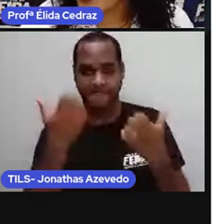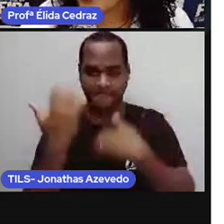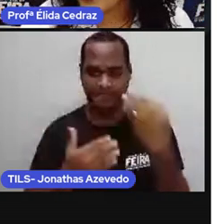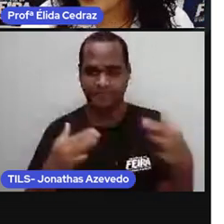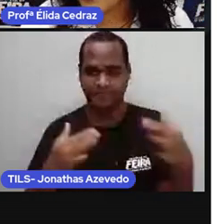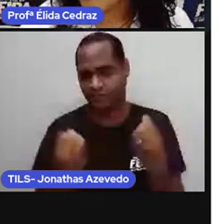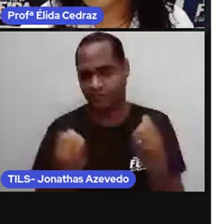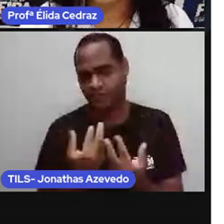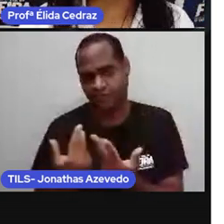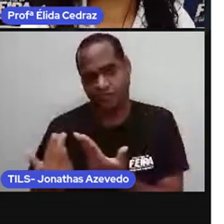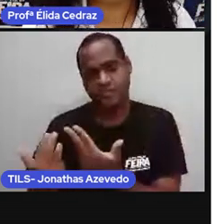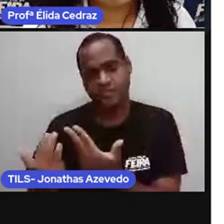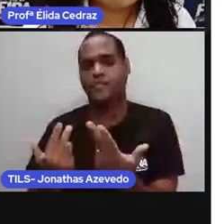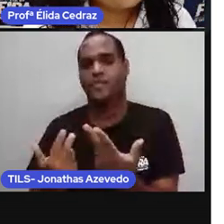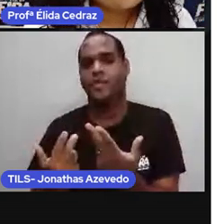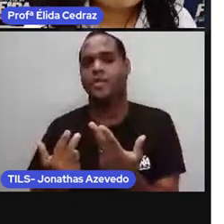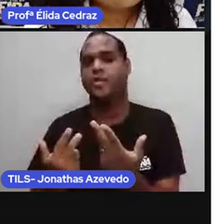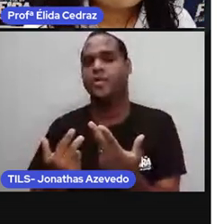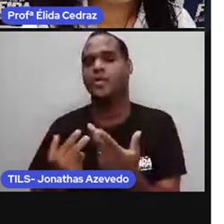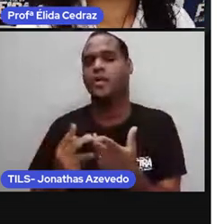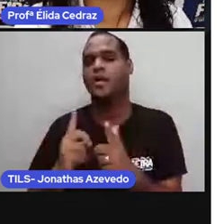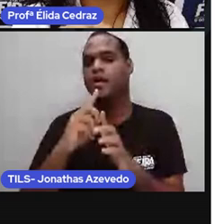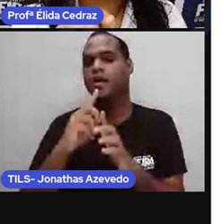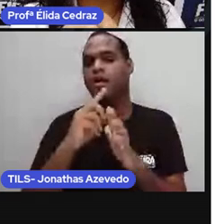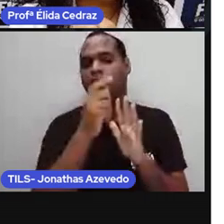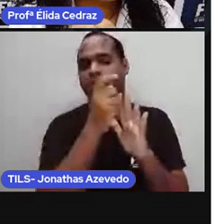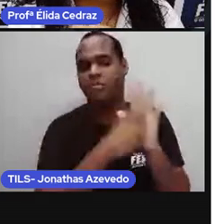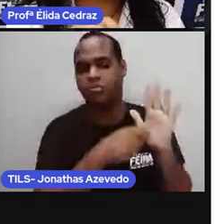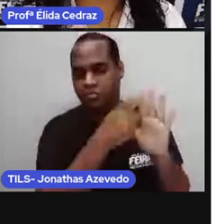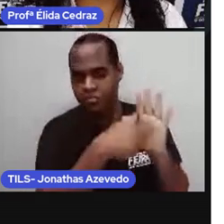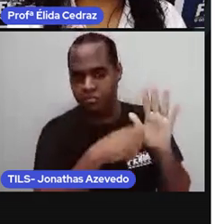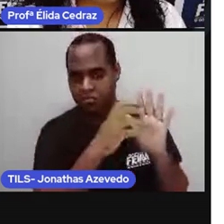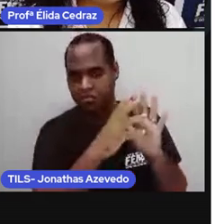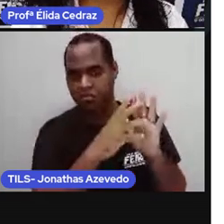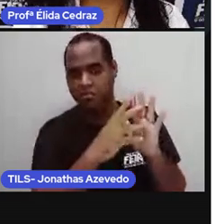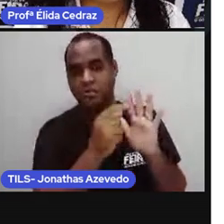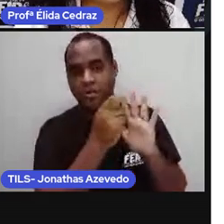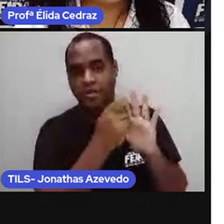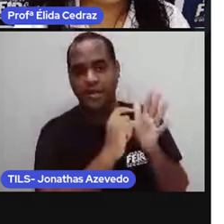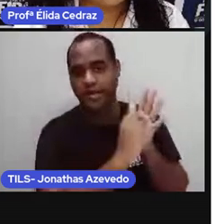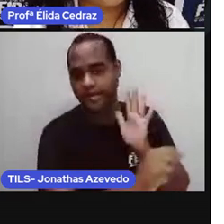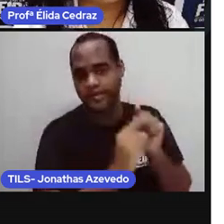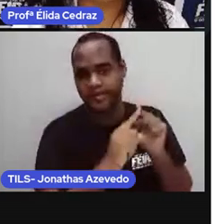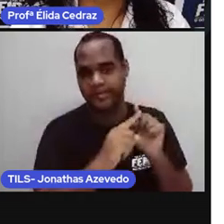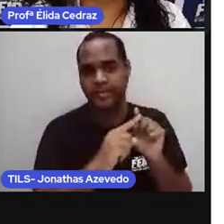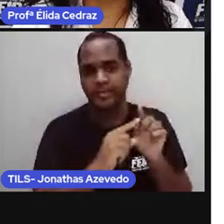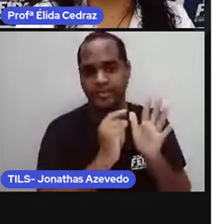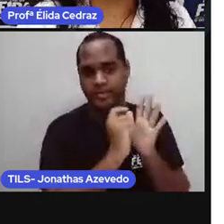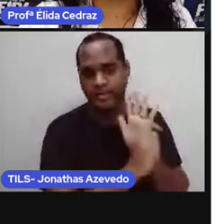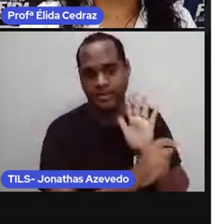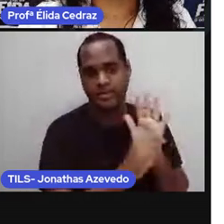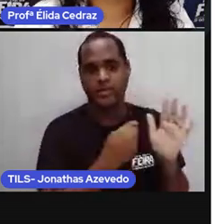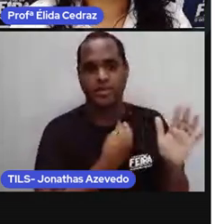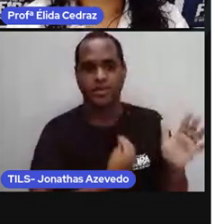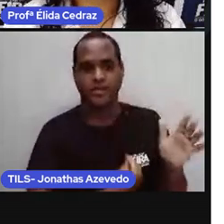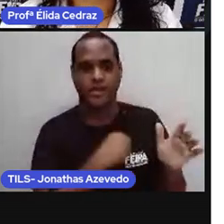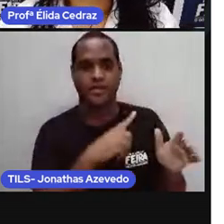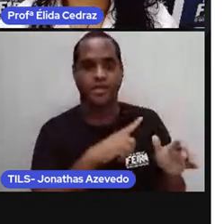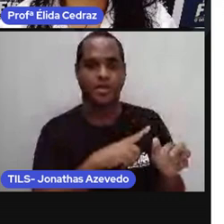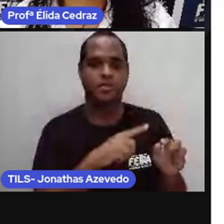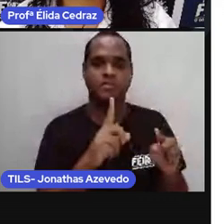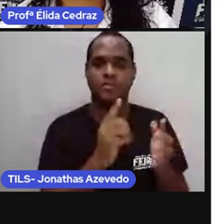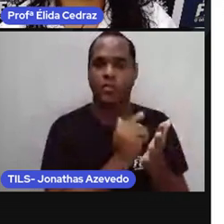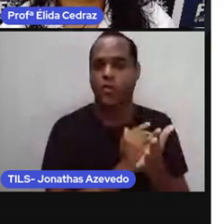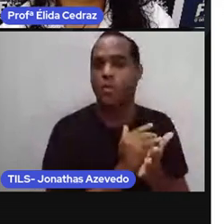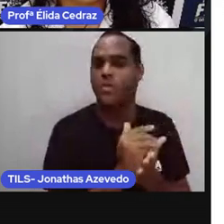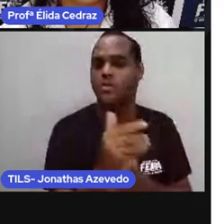mesma coisa aqui mas não numa linha do tempo no tracinho da atividade. Com quantos anos